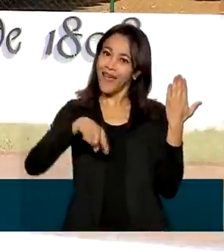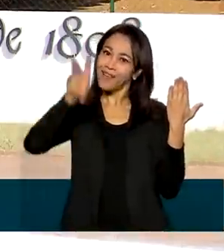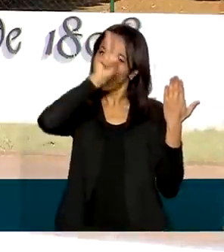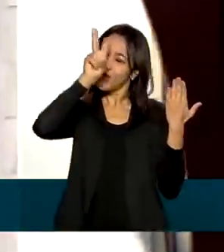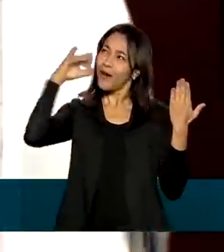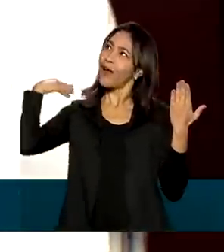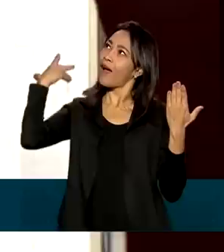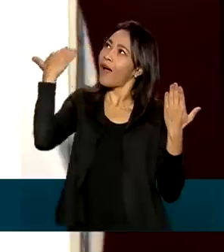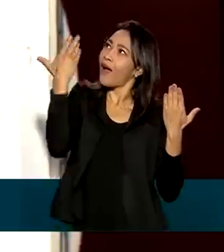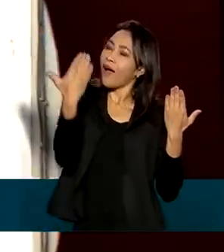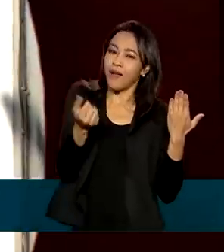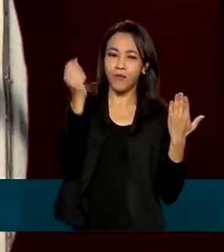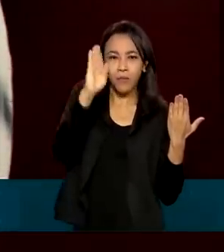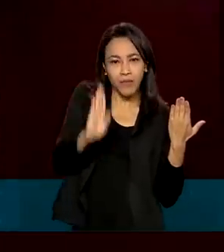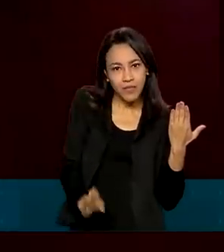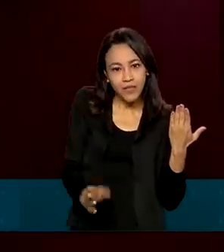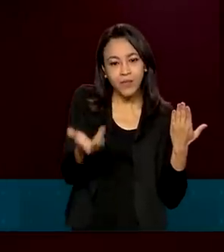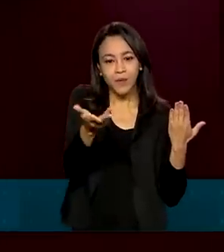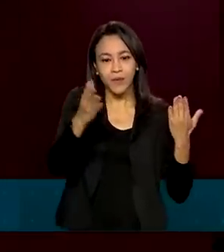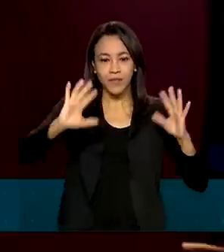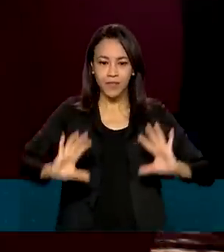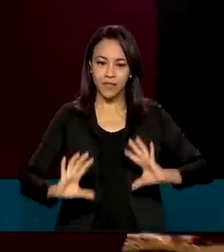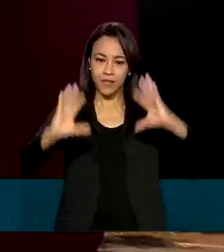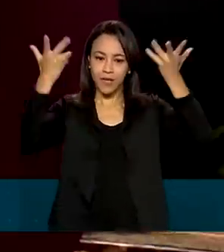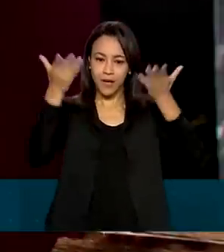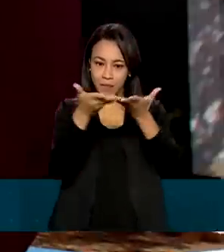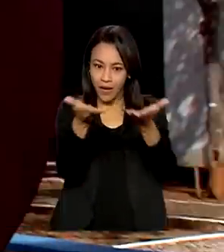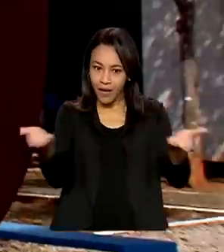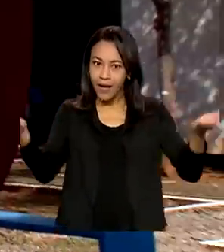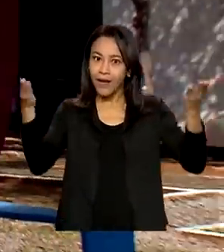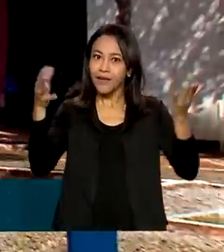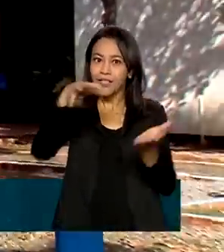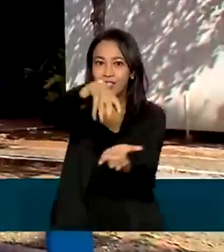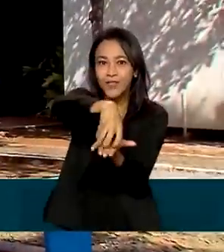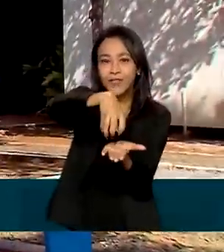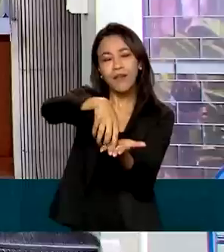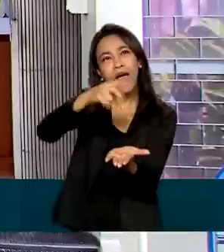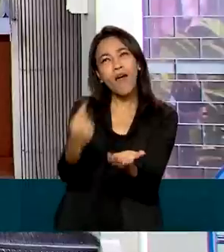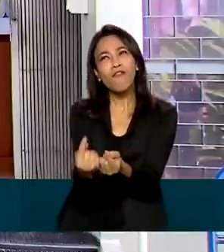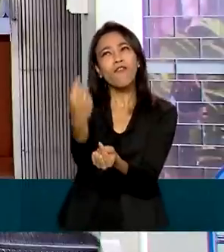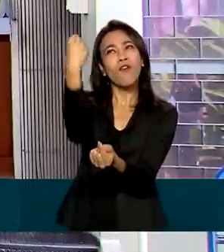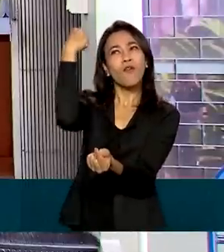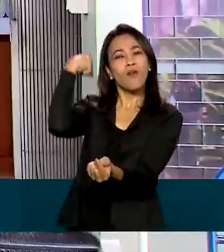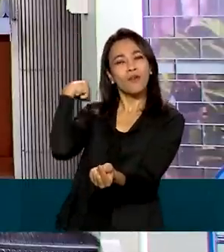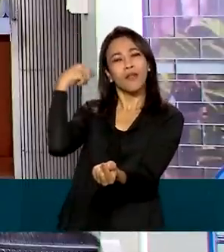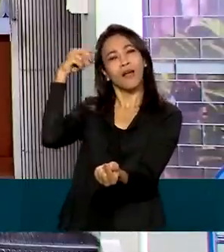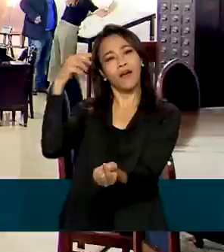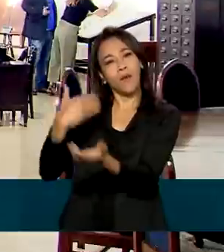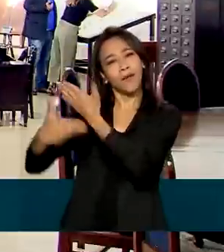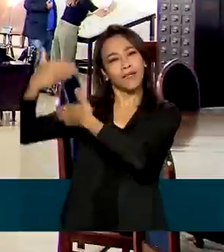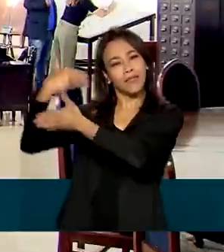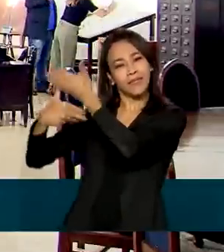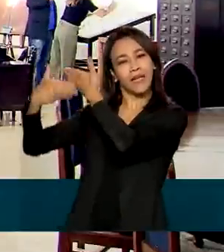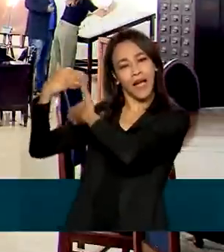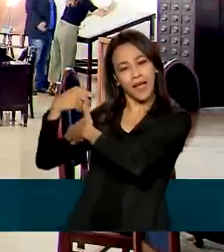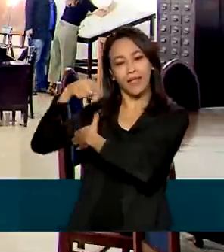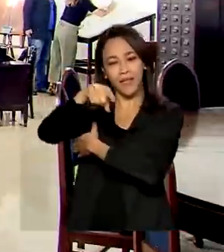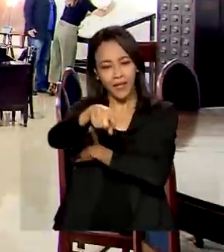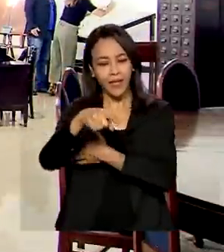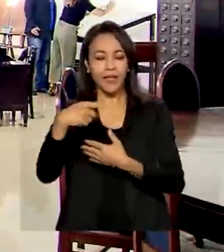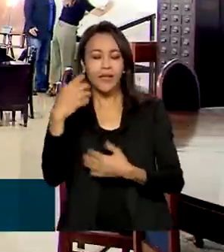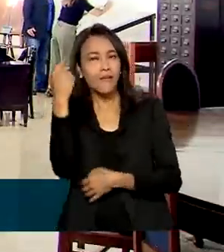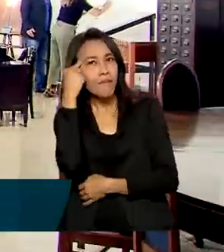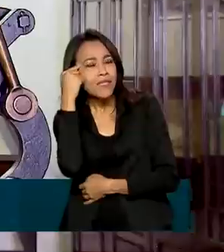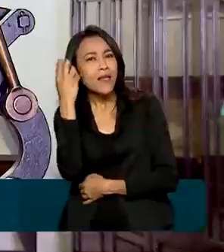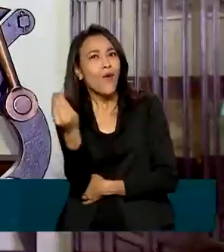brasileira. Celebrar mais um ano da instituição é visitar o passado. E o Museu da Casa ajuda a voltar